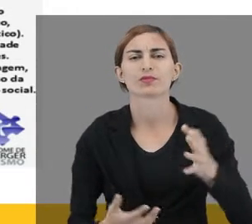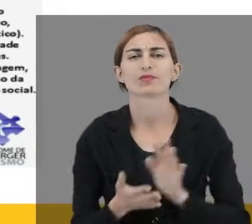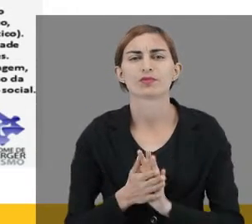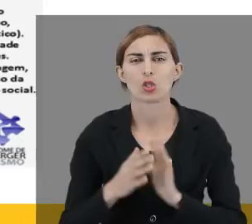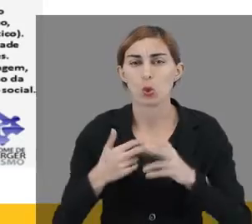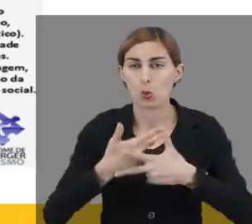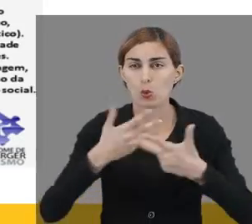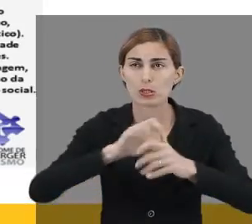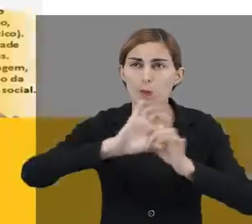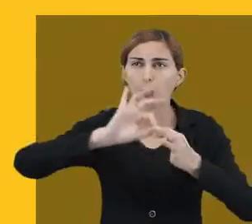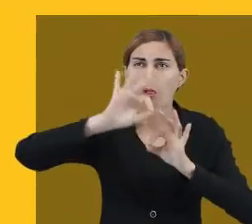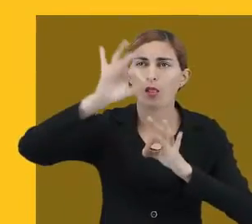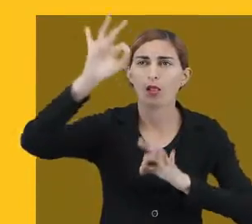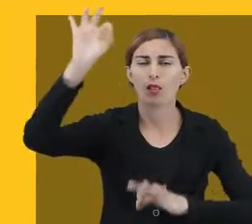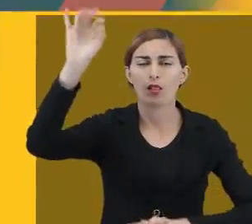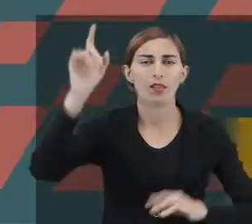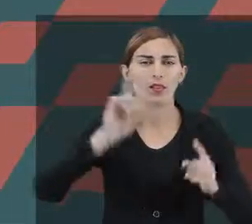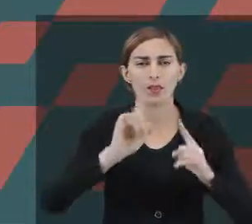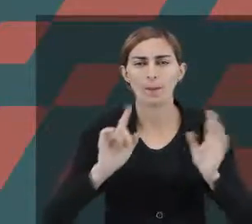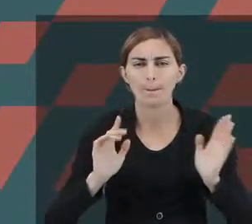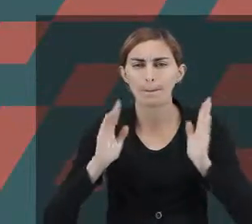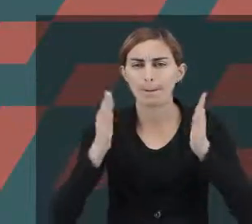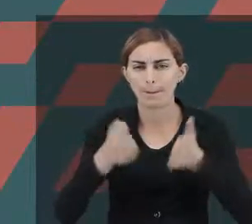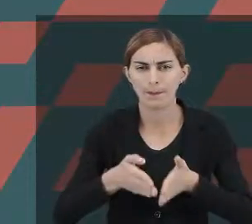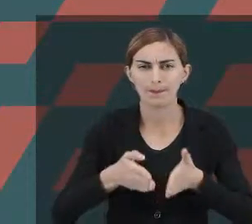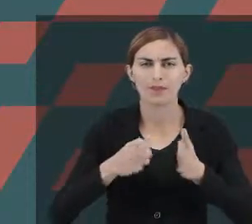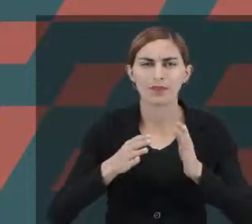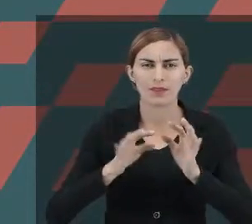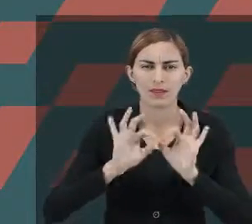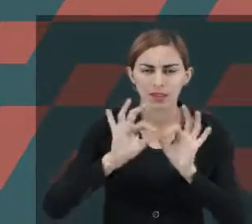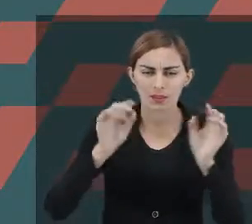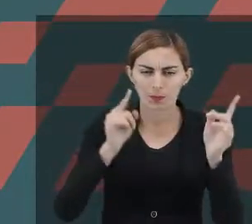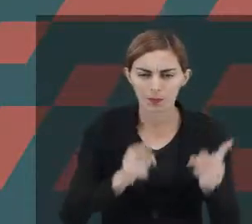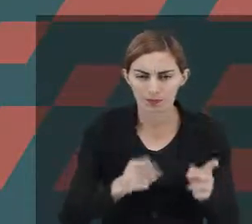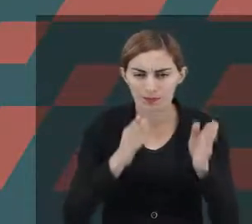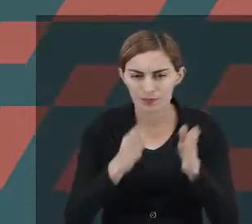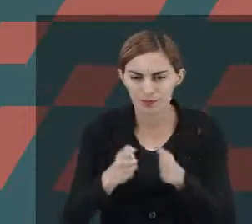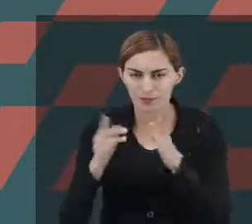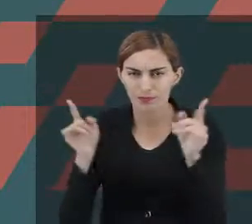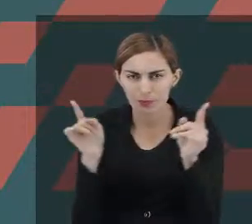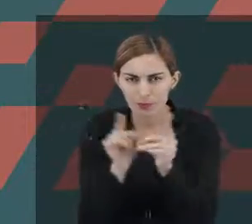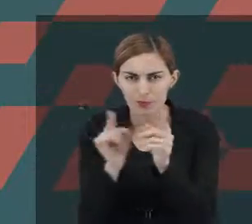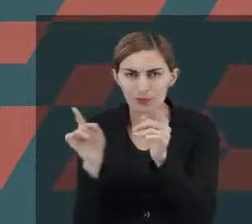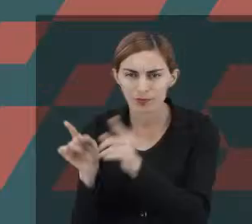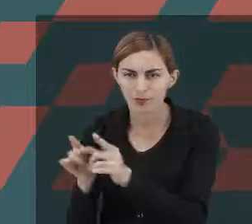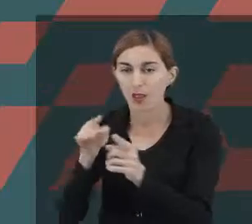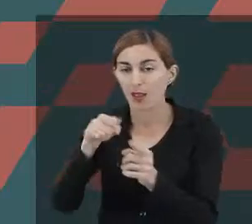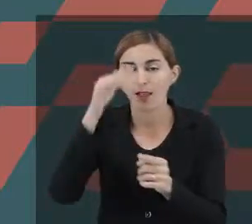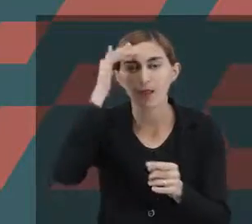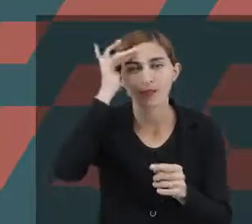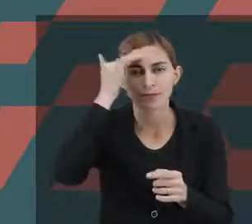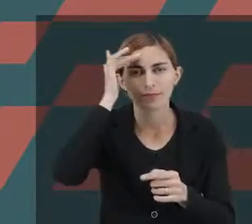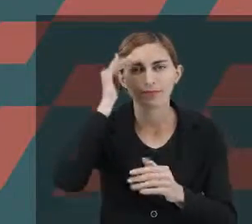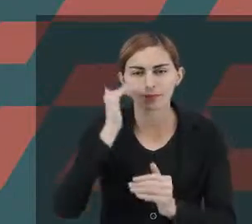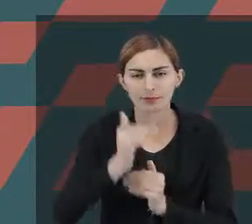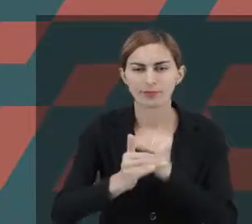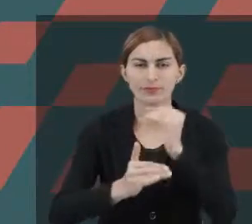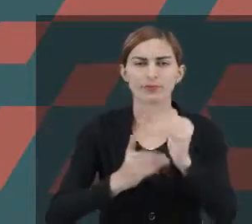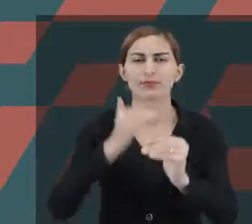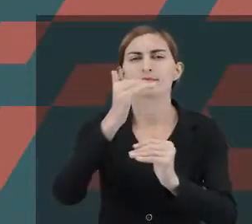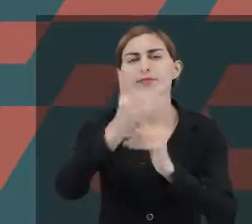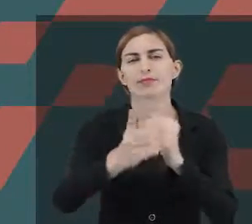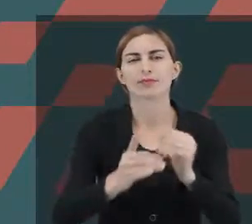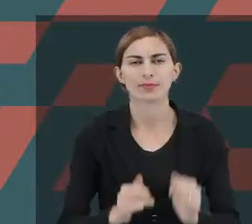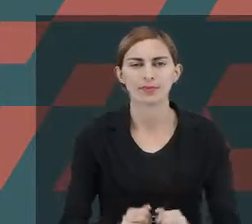trazer algo muito abrangente. Nós temos que apresentar cada coisa devagarzinho. Para que ela possa ir compreendendo aos poucos. Para que essa